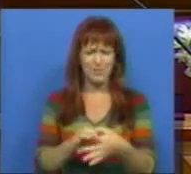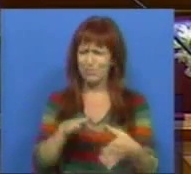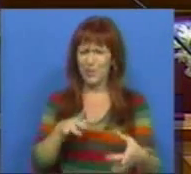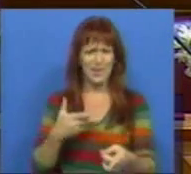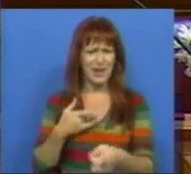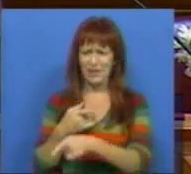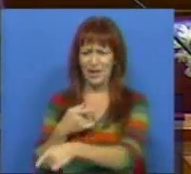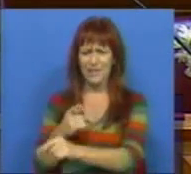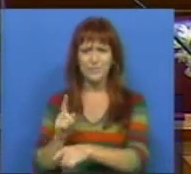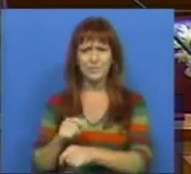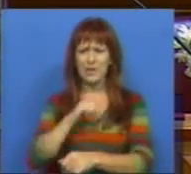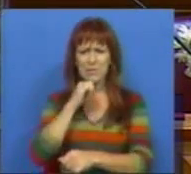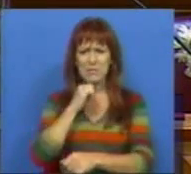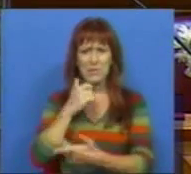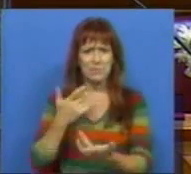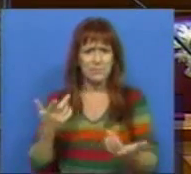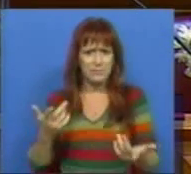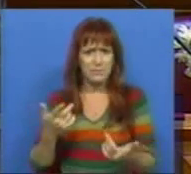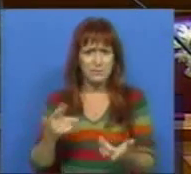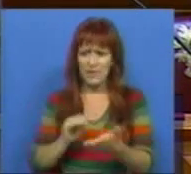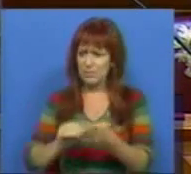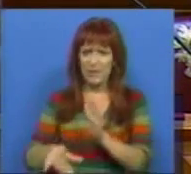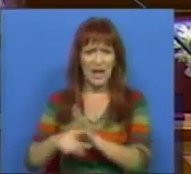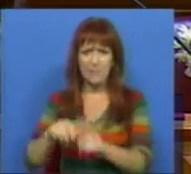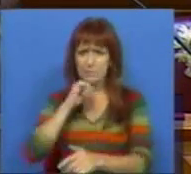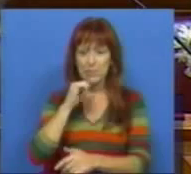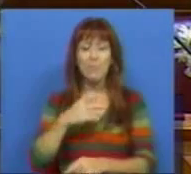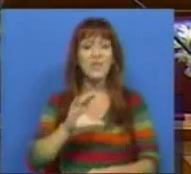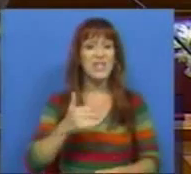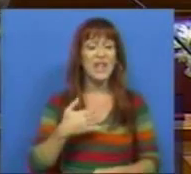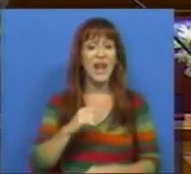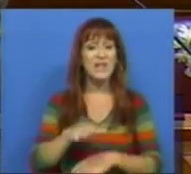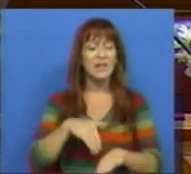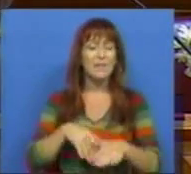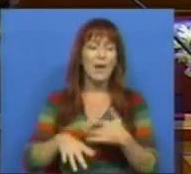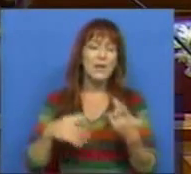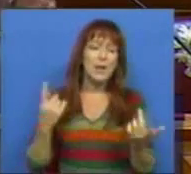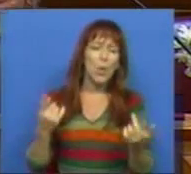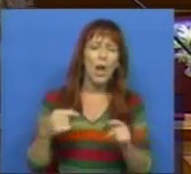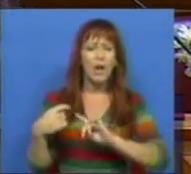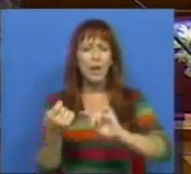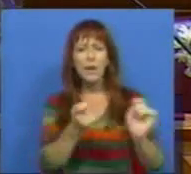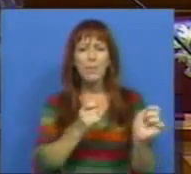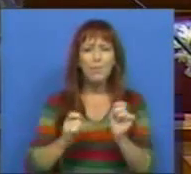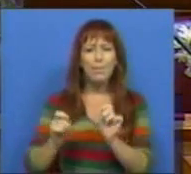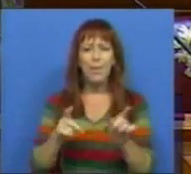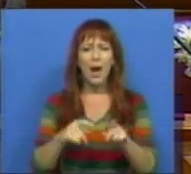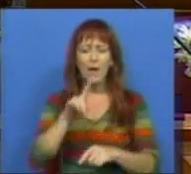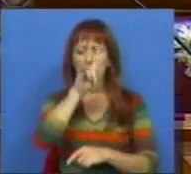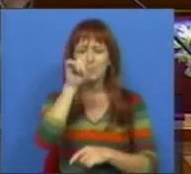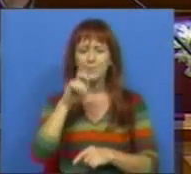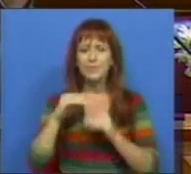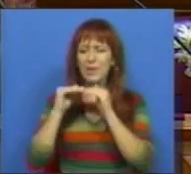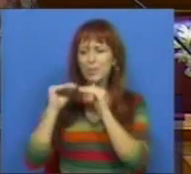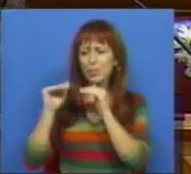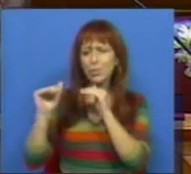a ver com esse decreto tanto que ele ainda não é letra de lei e portanto o CDS faz aqui assim um debate sobre as questões